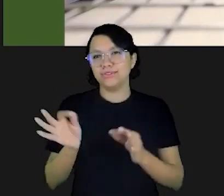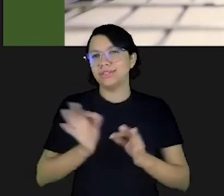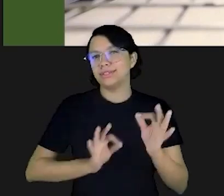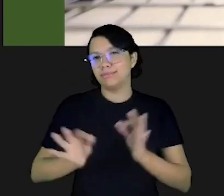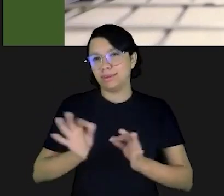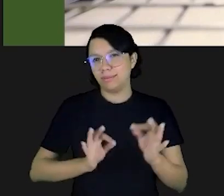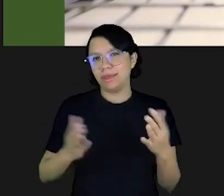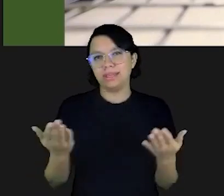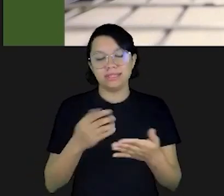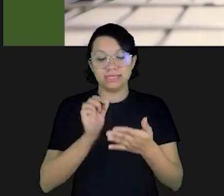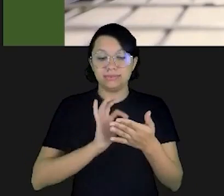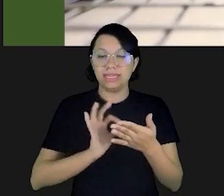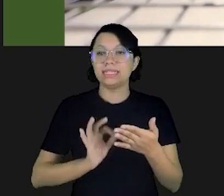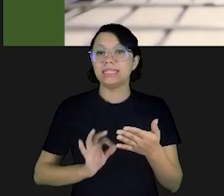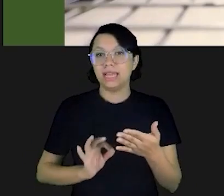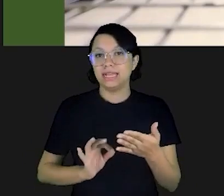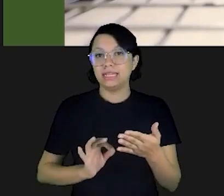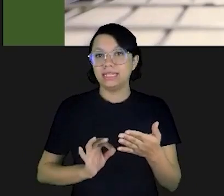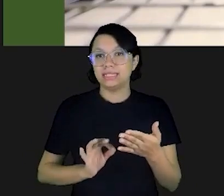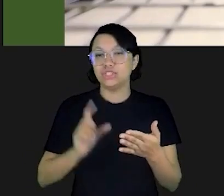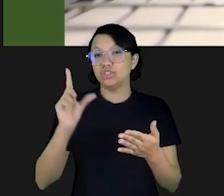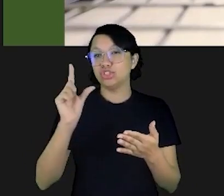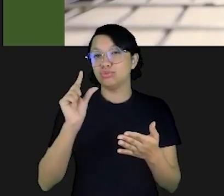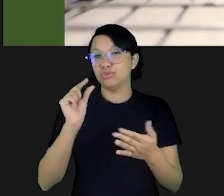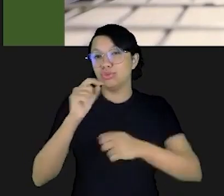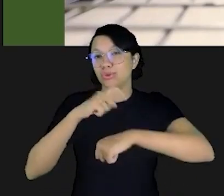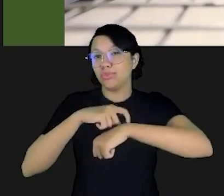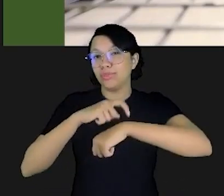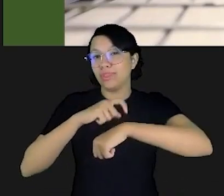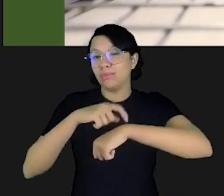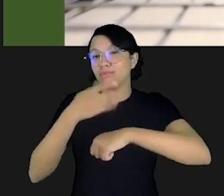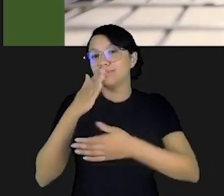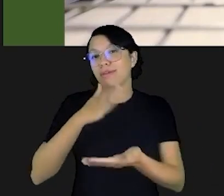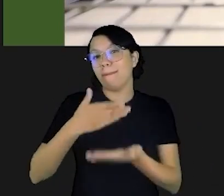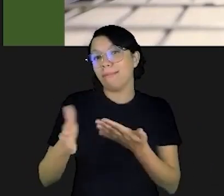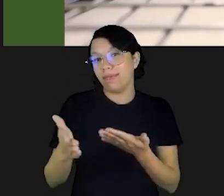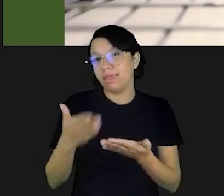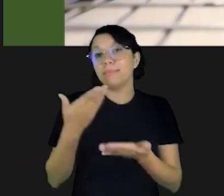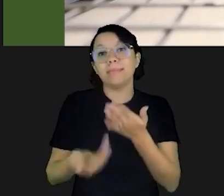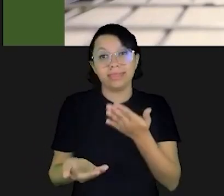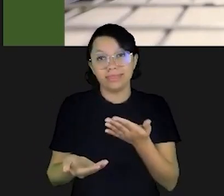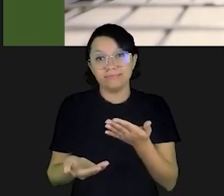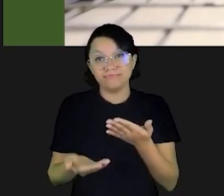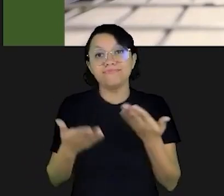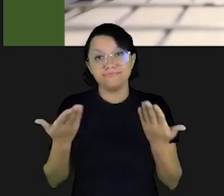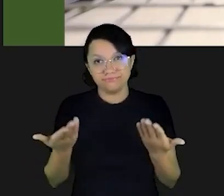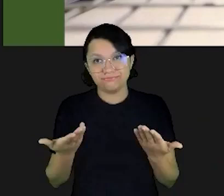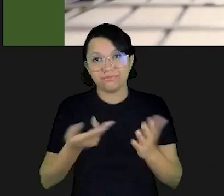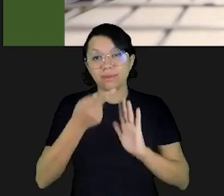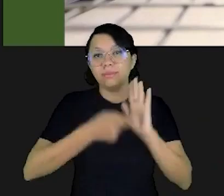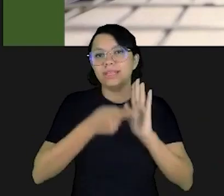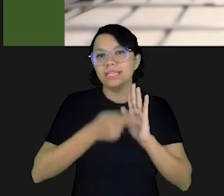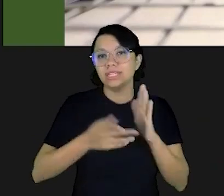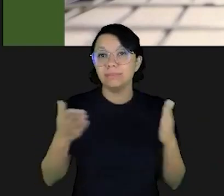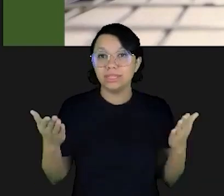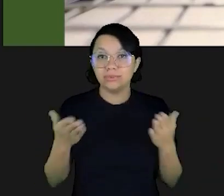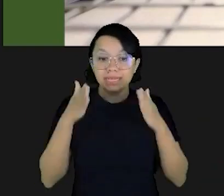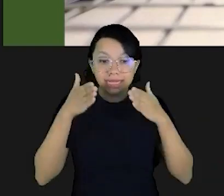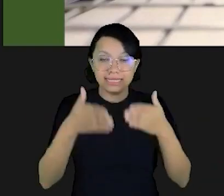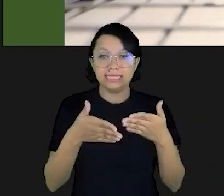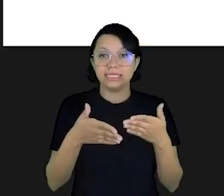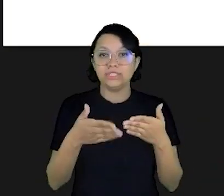essa preparação dessa lista te pouparia tempo e não faria com que você gastasse tempo adicional. Então é planejamento neste